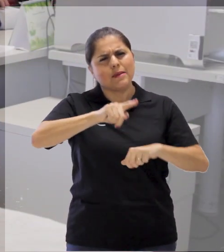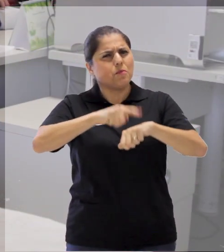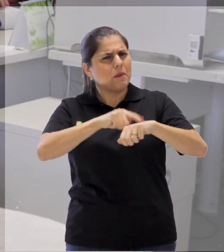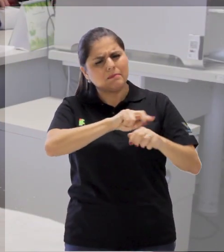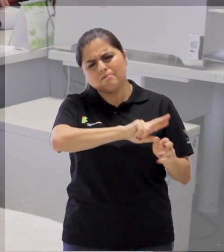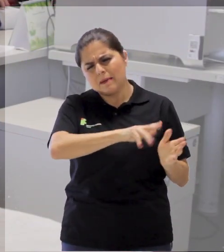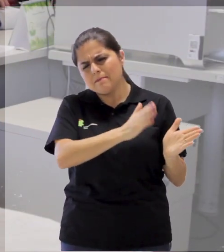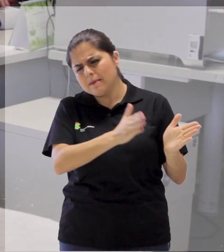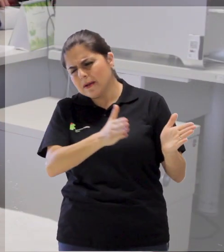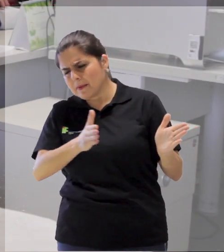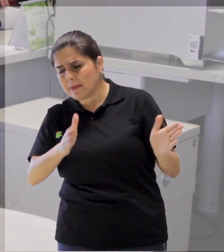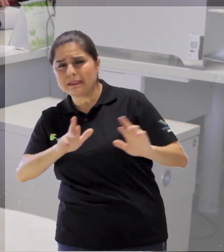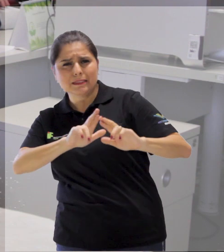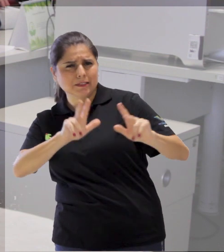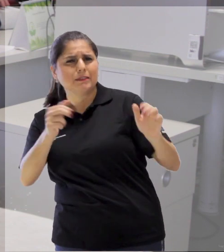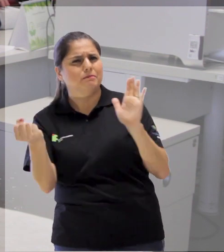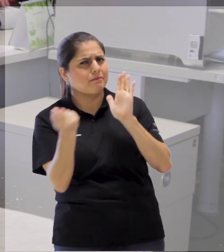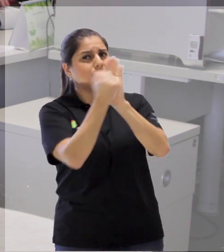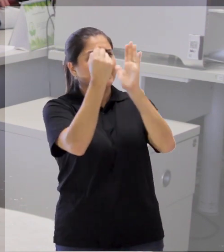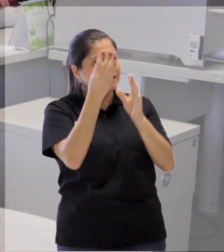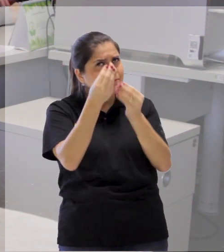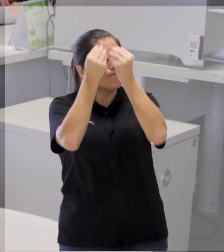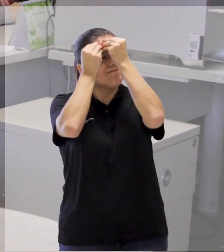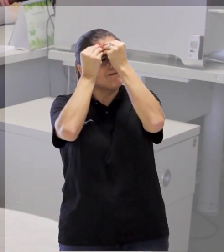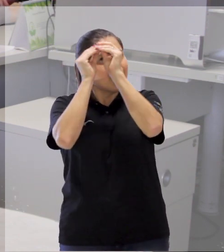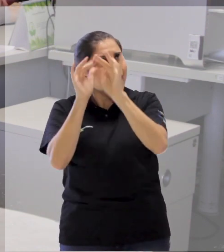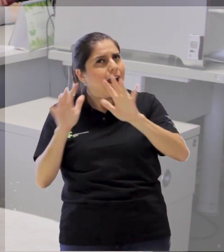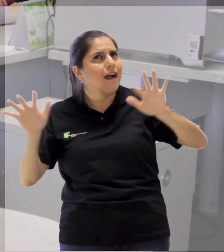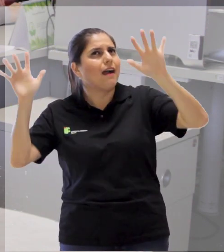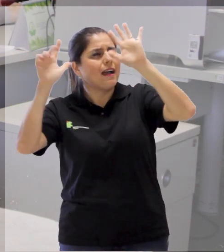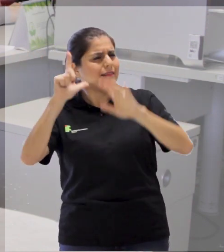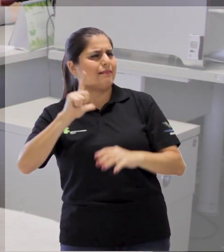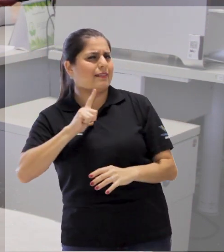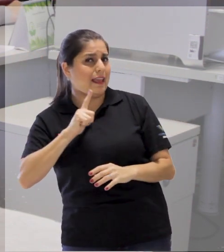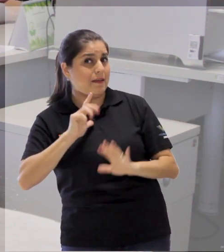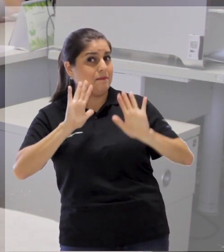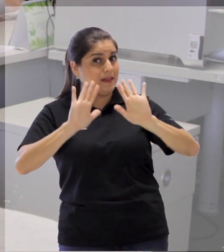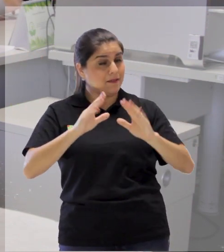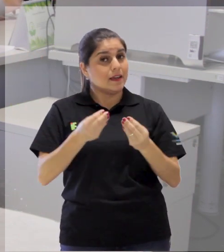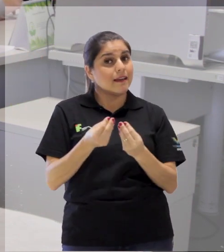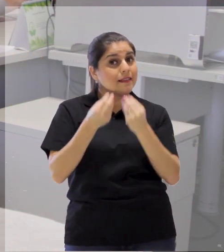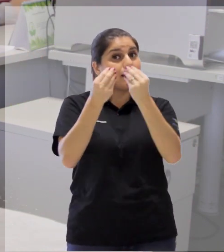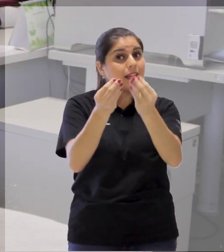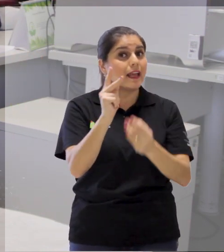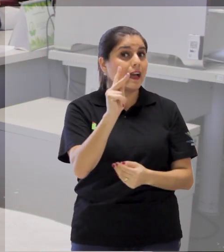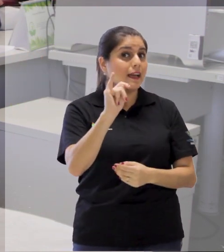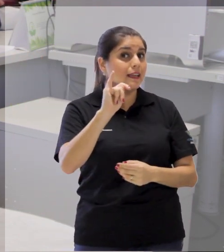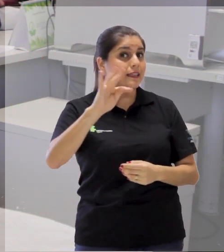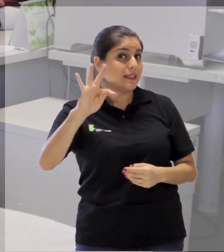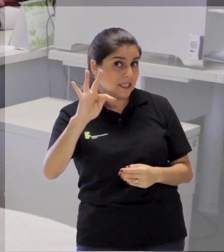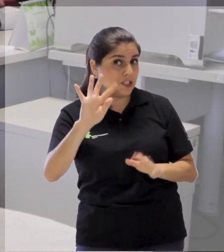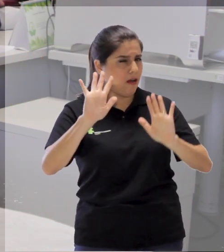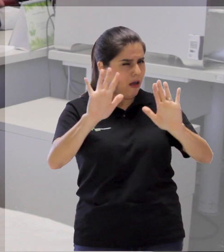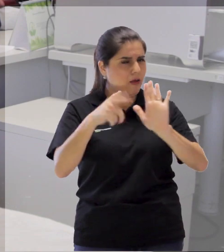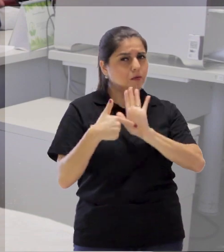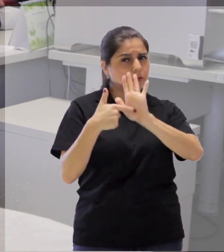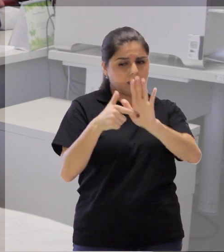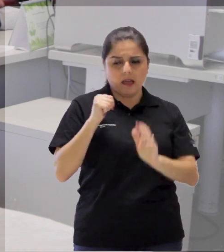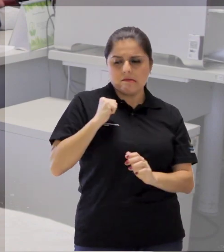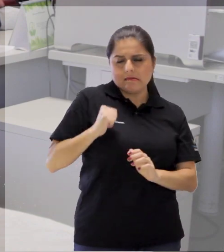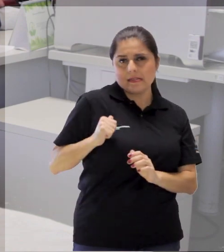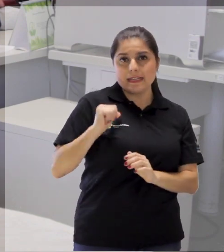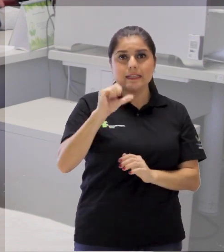CEPIM, mas com certeza um dos mais aguardados pelos participantes é o credenciamento em que é entregue um kit para quem vai participar do evento.